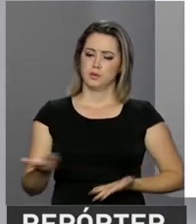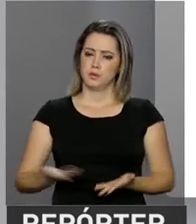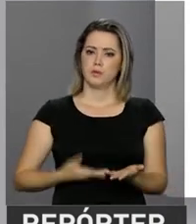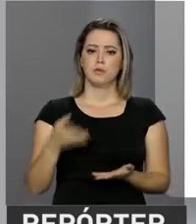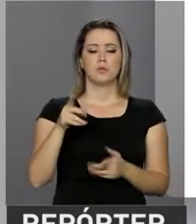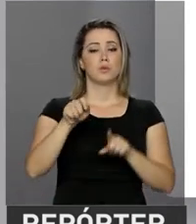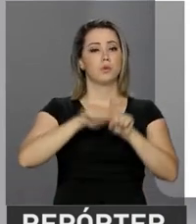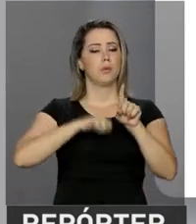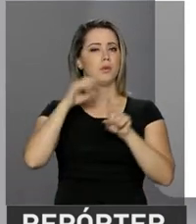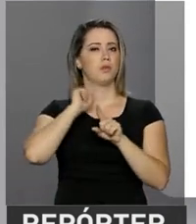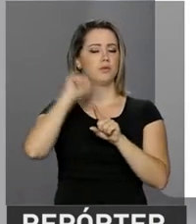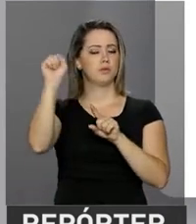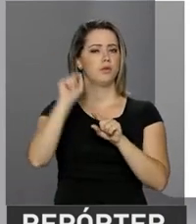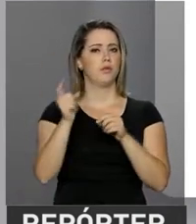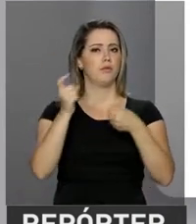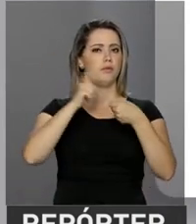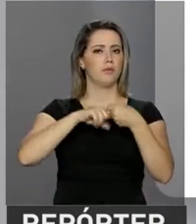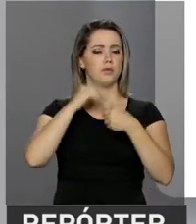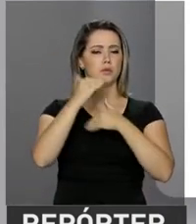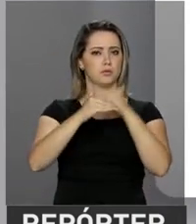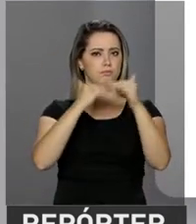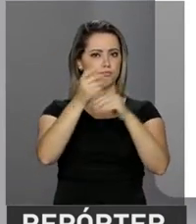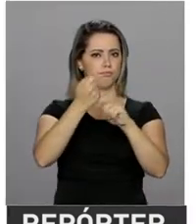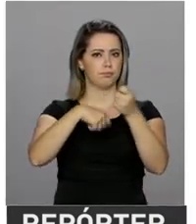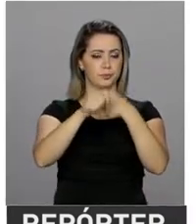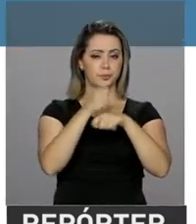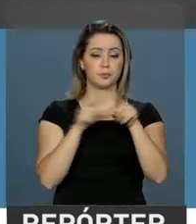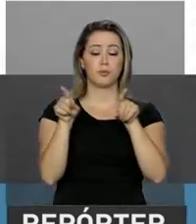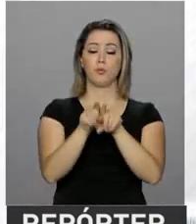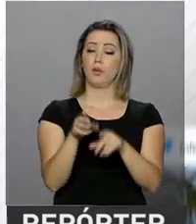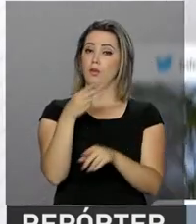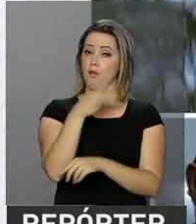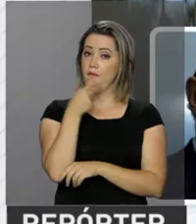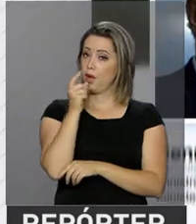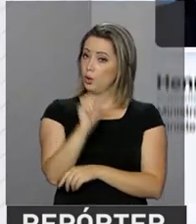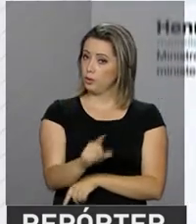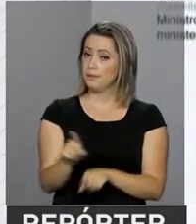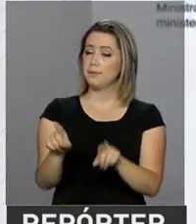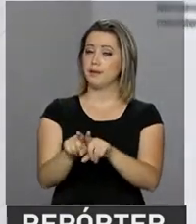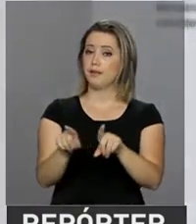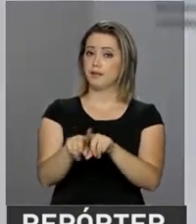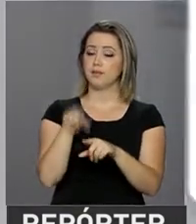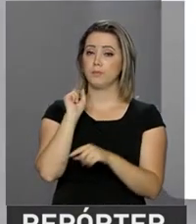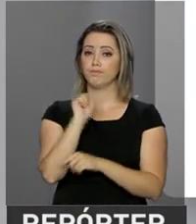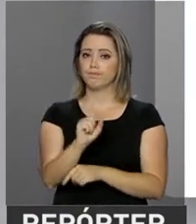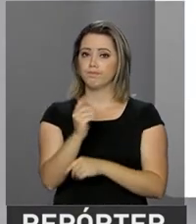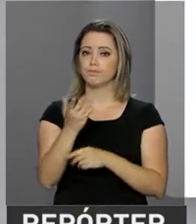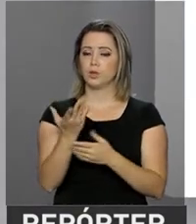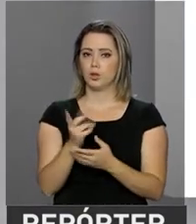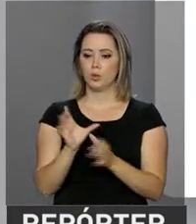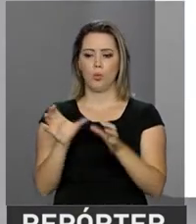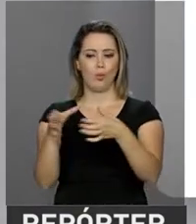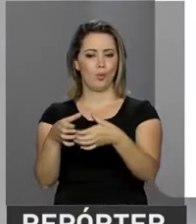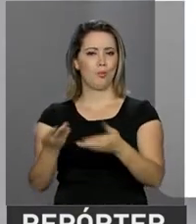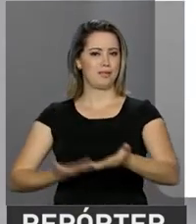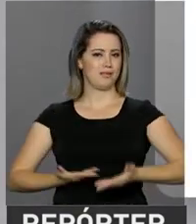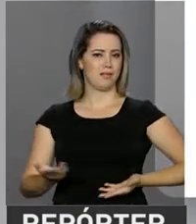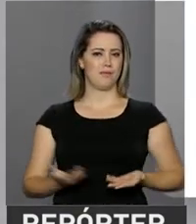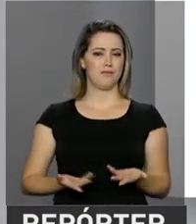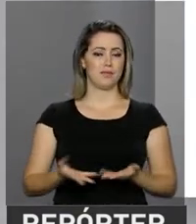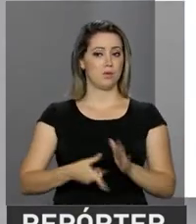é mais um sinal de recuperação da economia. O ministro lembrou que o setor de serviços era o único componente